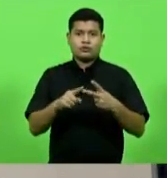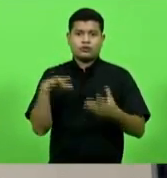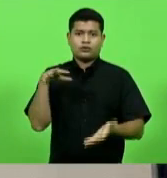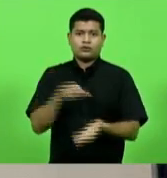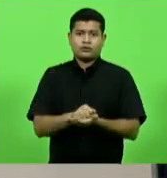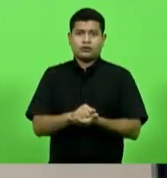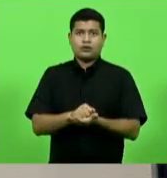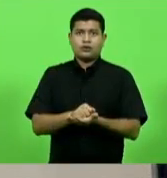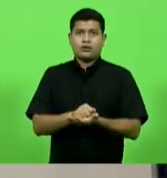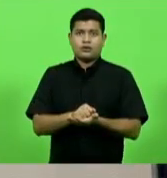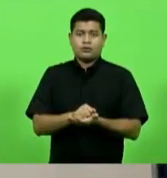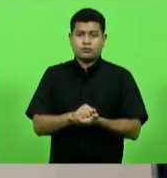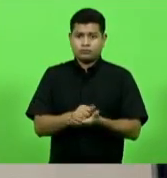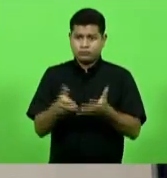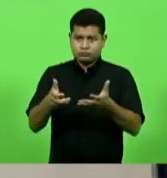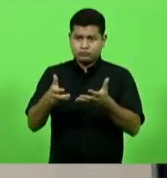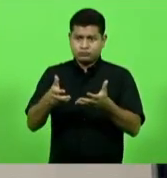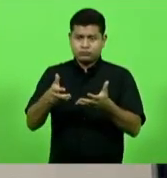Sargento Lima o Sargento